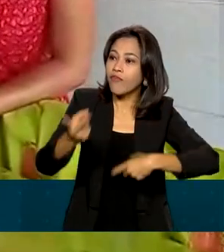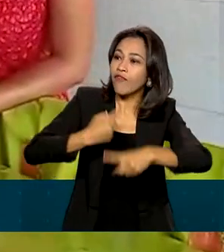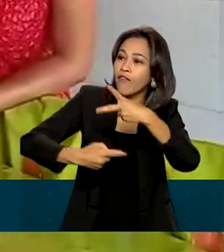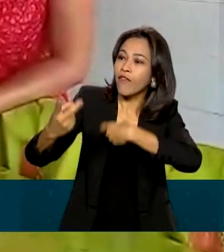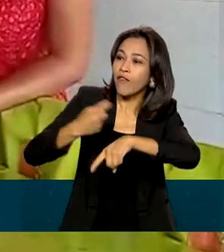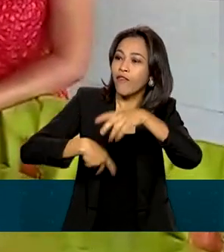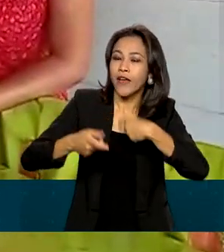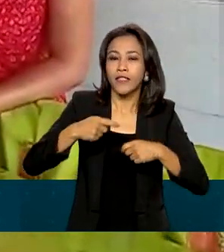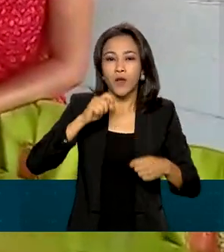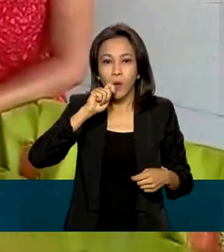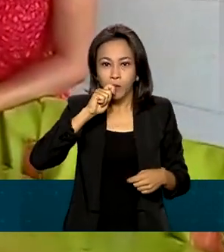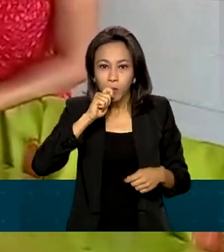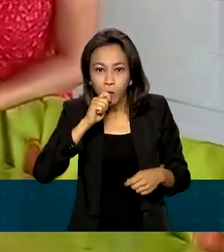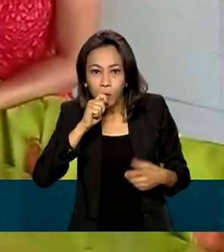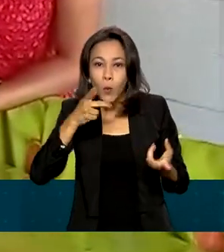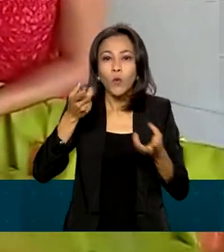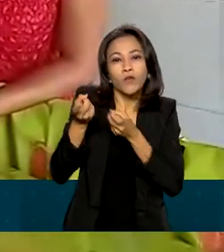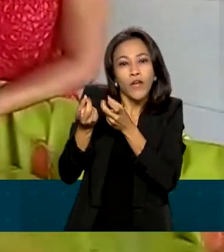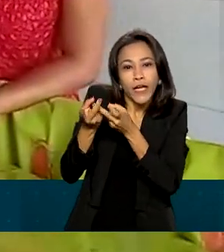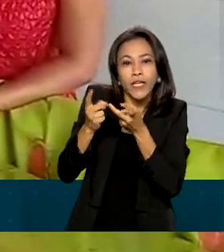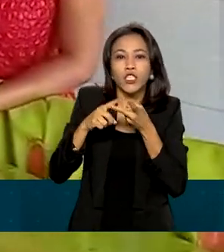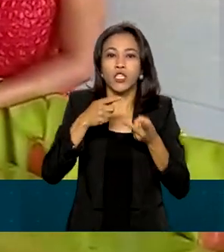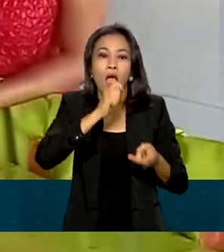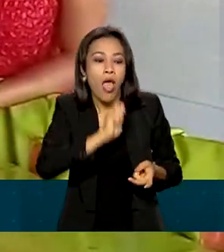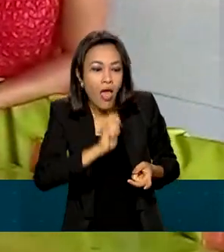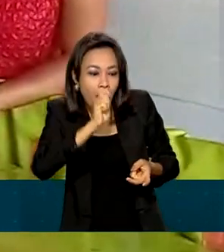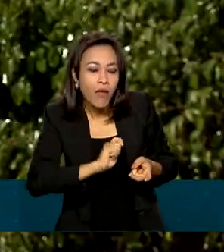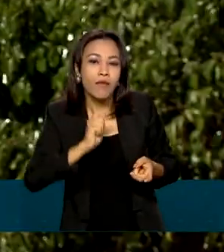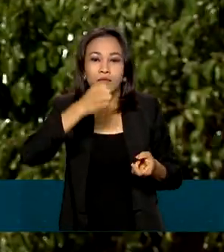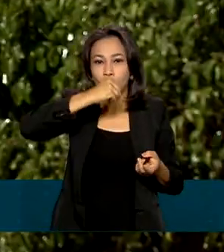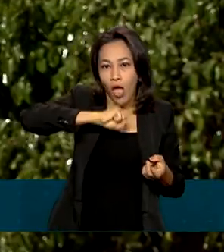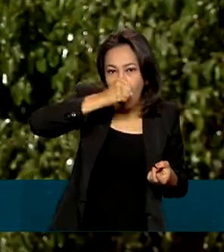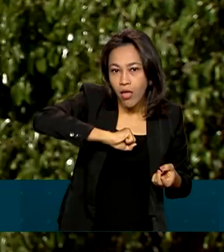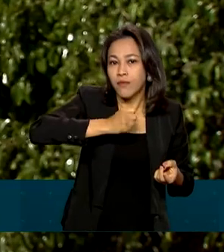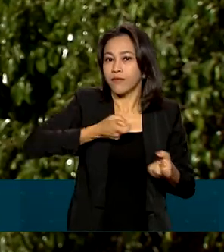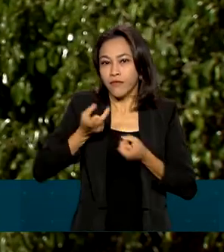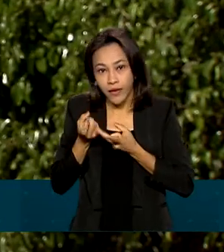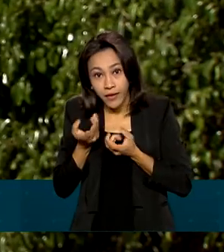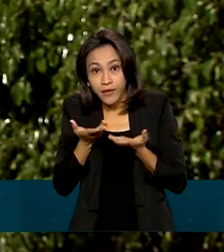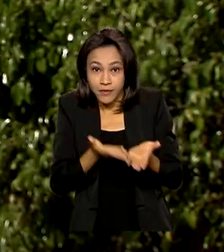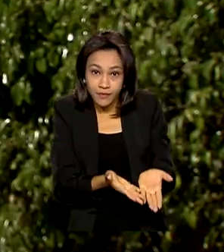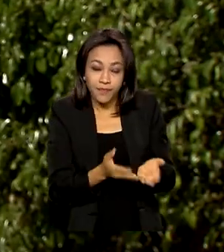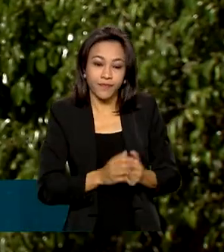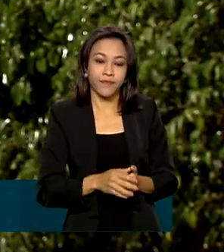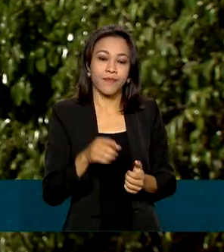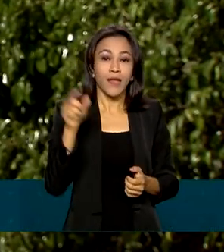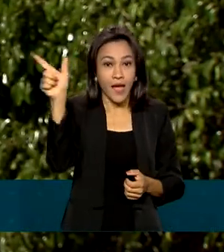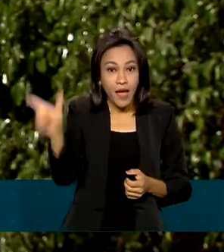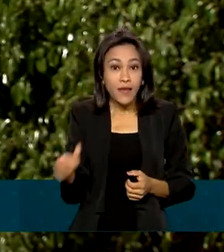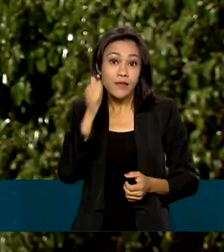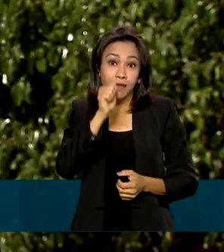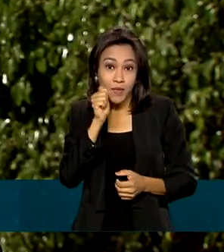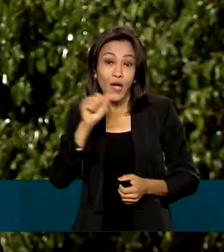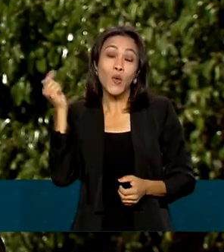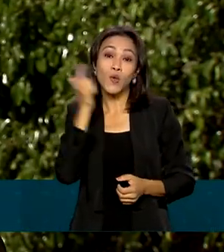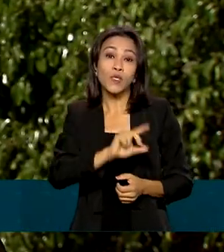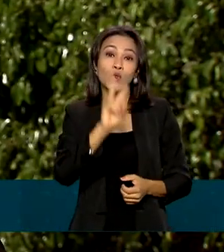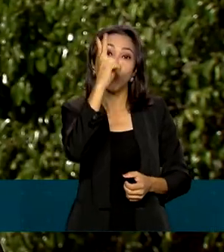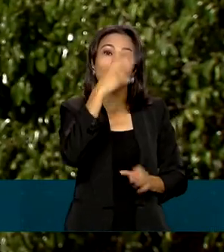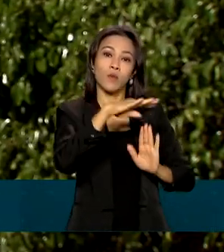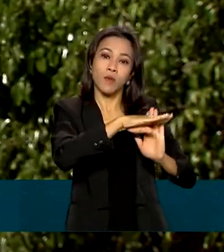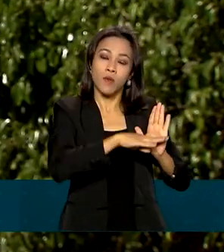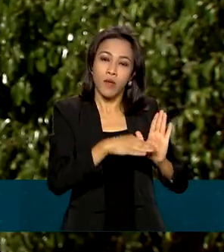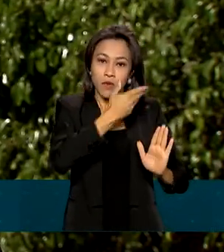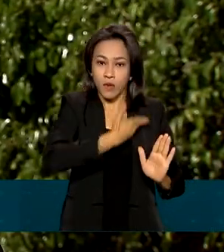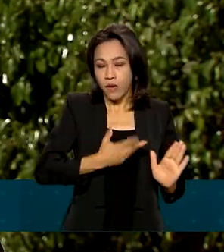indício, benito, picolé, sorvete. A Ingrid foi uma das beneficiadas por dois programas federais que